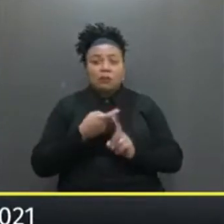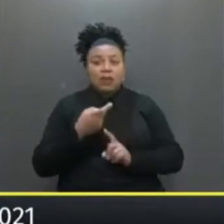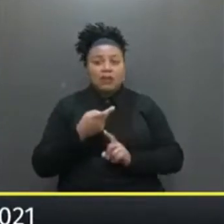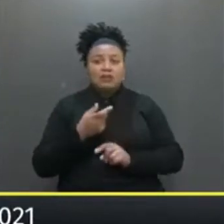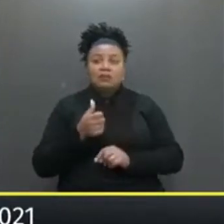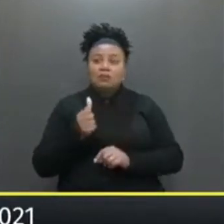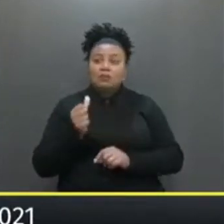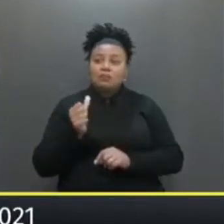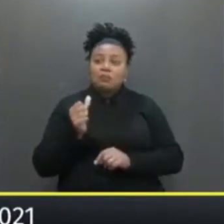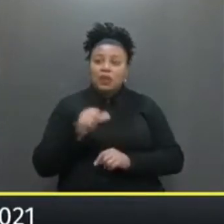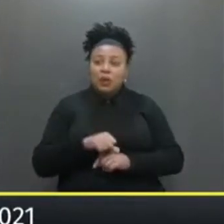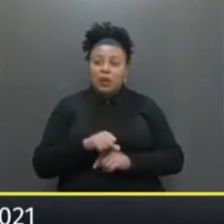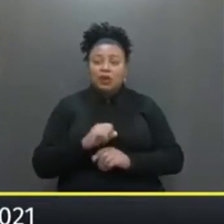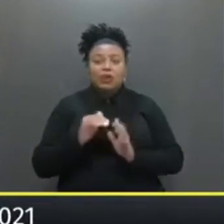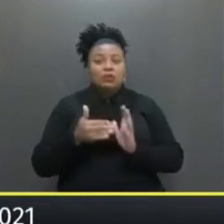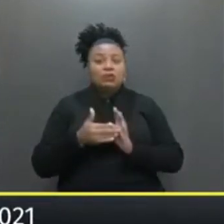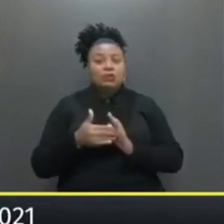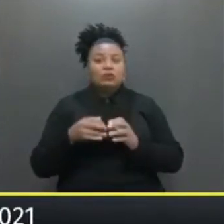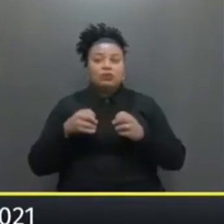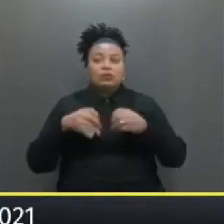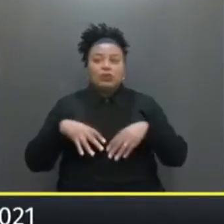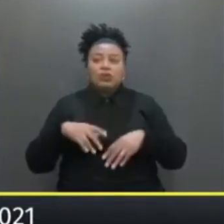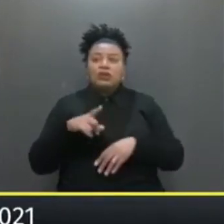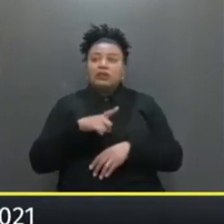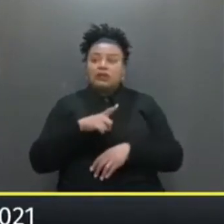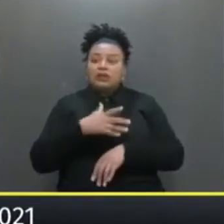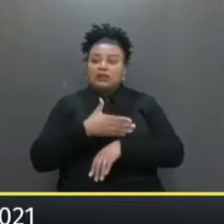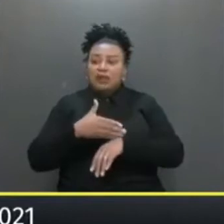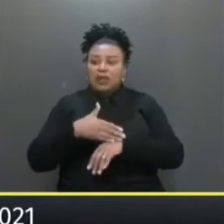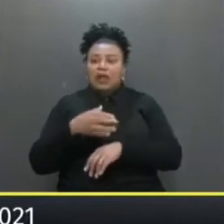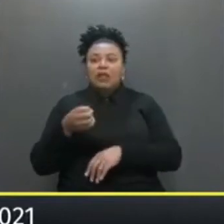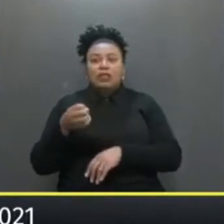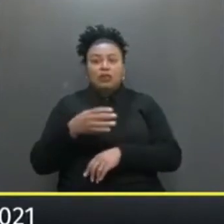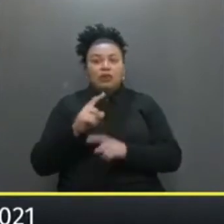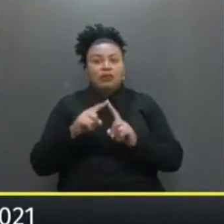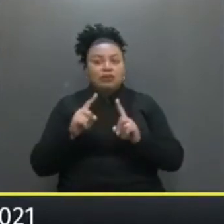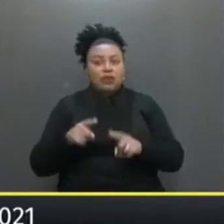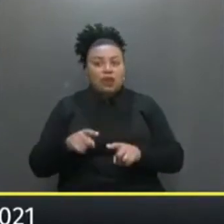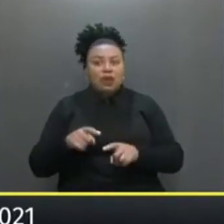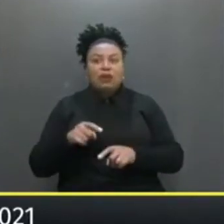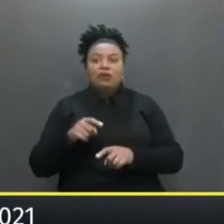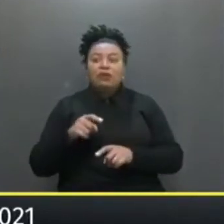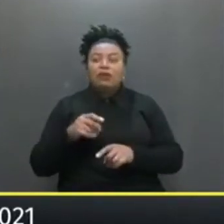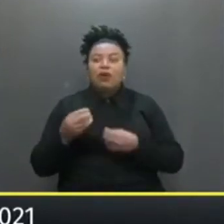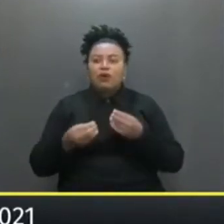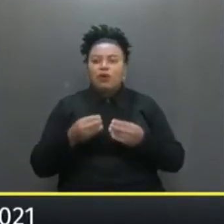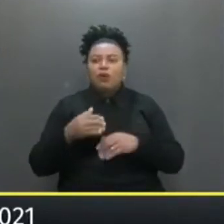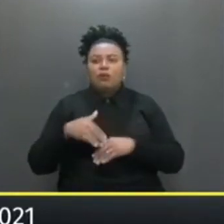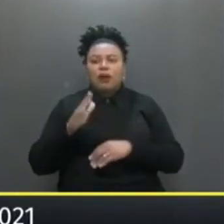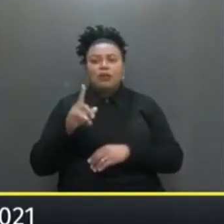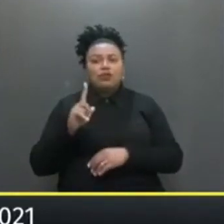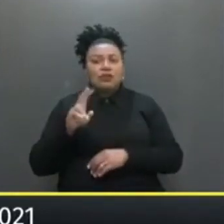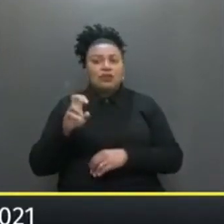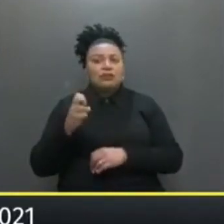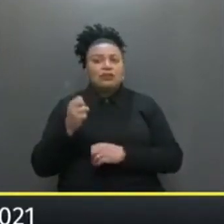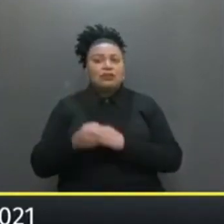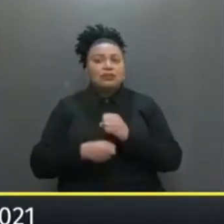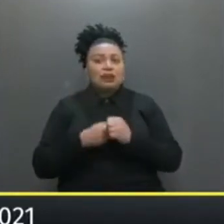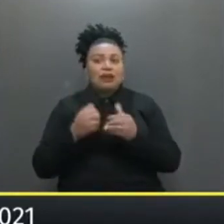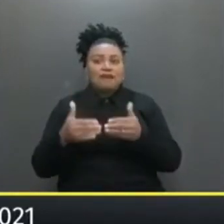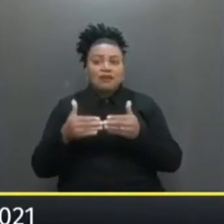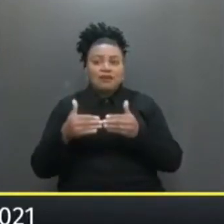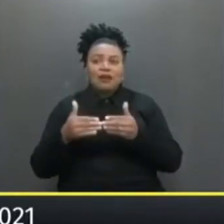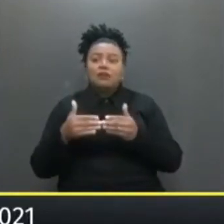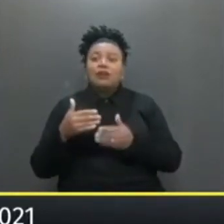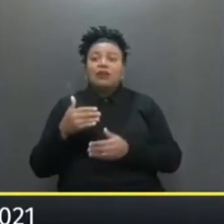muito pior E todo mundo prejudica Porque eles vão ter Que treinar Um novo funcionário O funcionário deles Como ficou mais de 15 dias Afastado Entrar